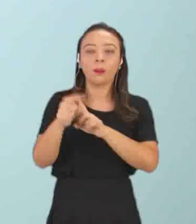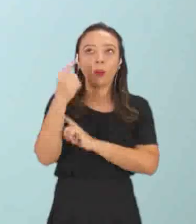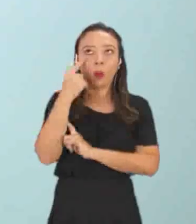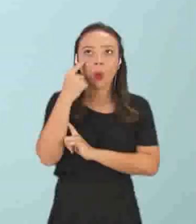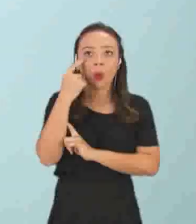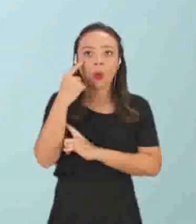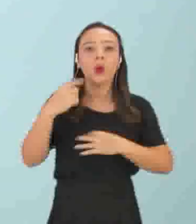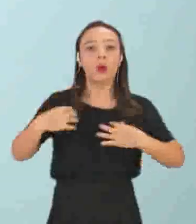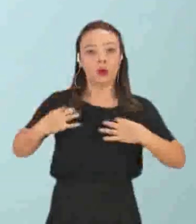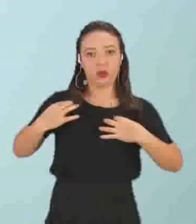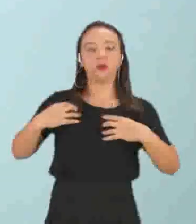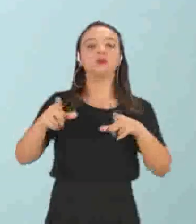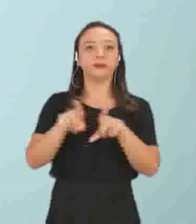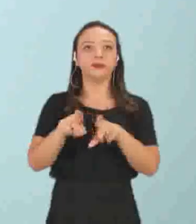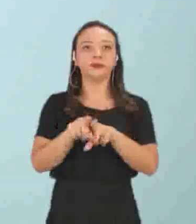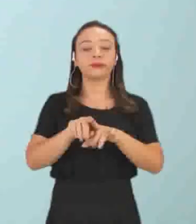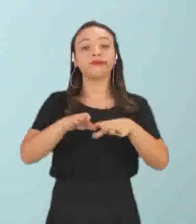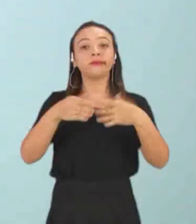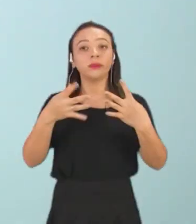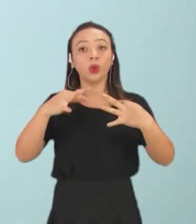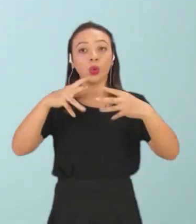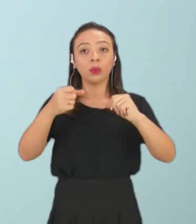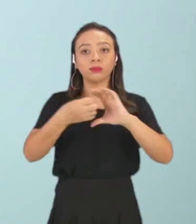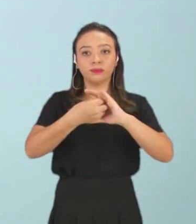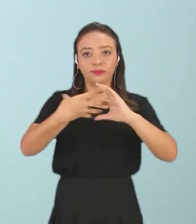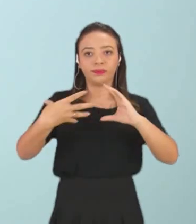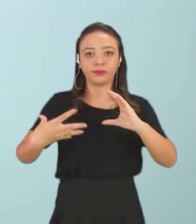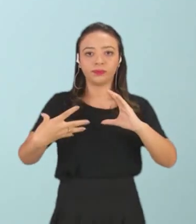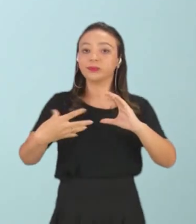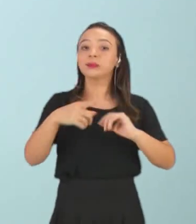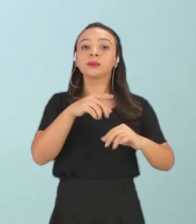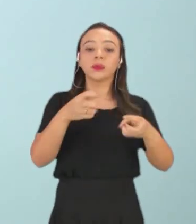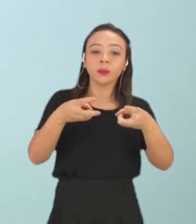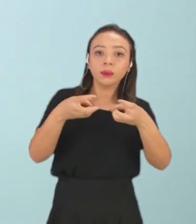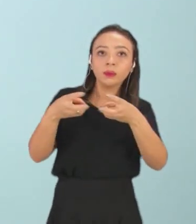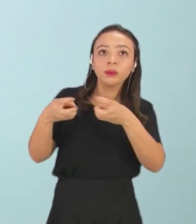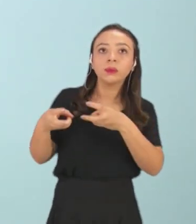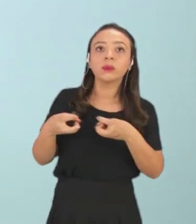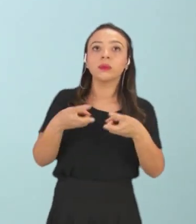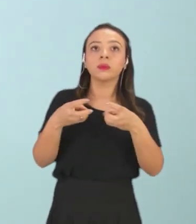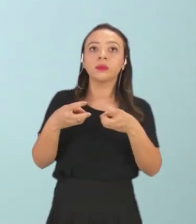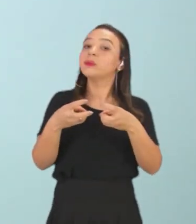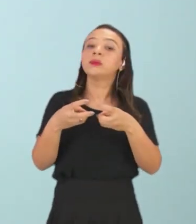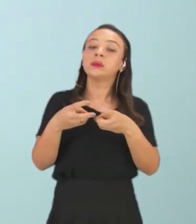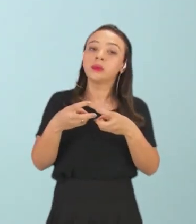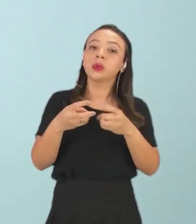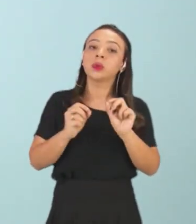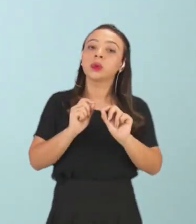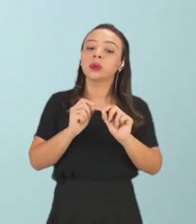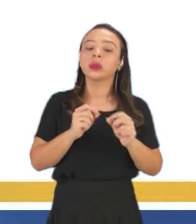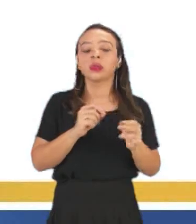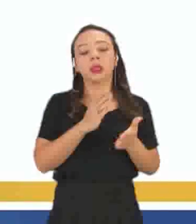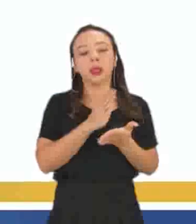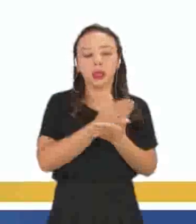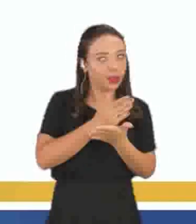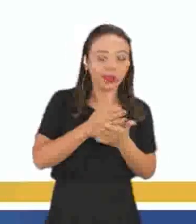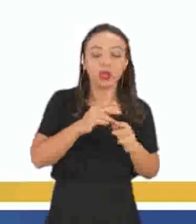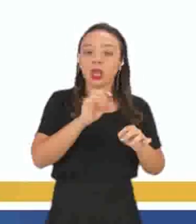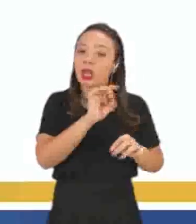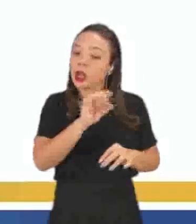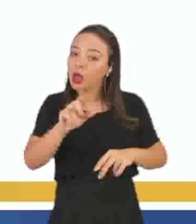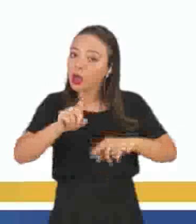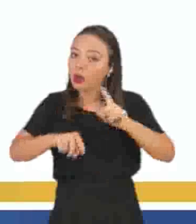Então, essas características aqui, você vai identificá-las de acordo com o produto, se ele é